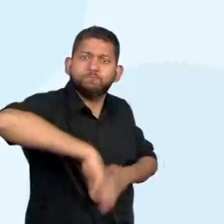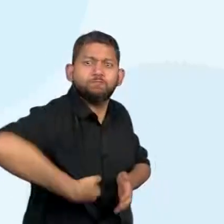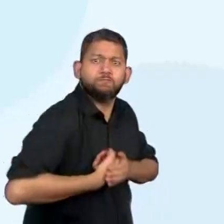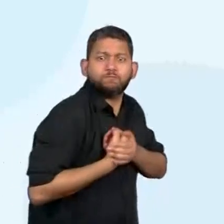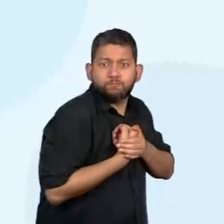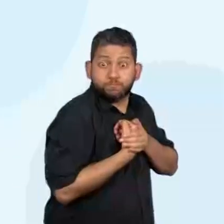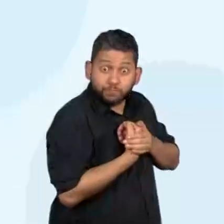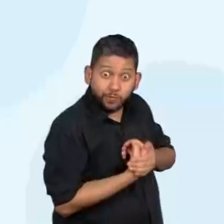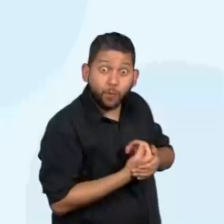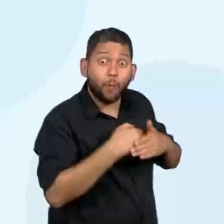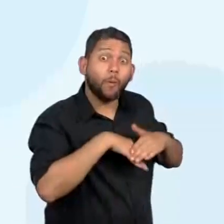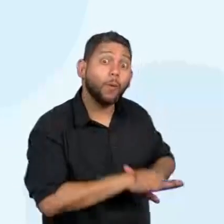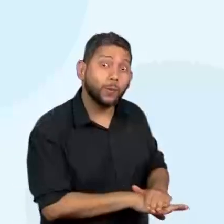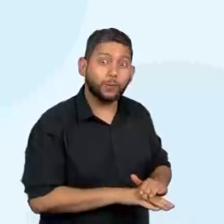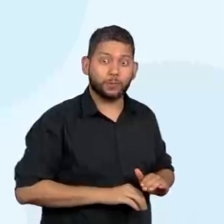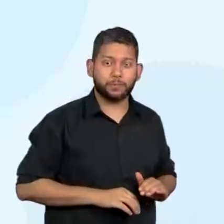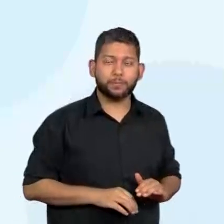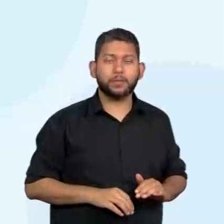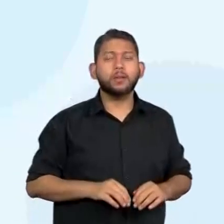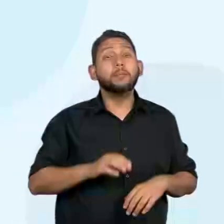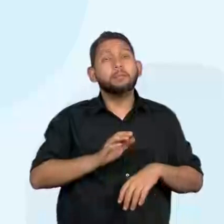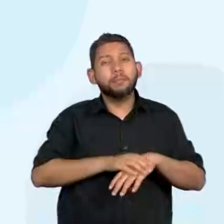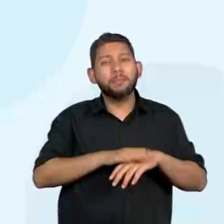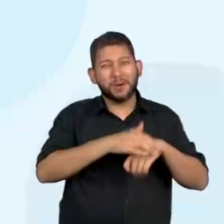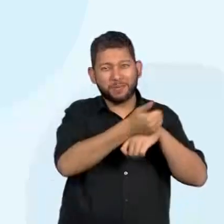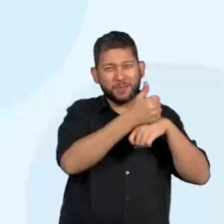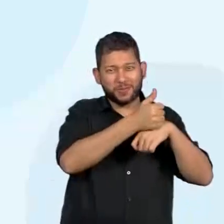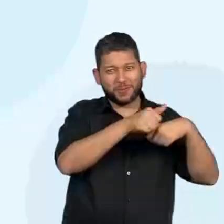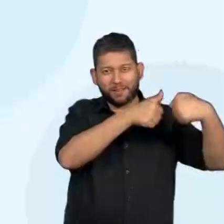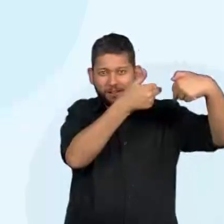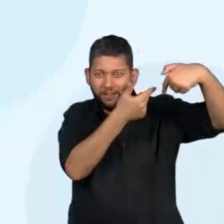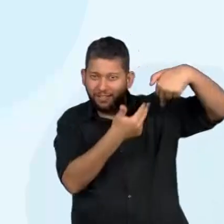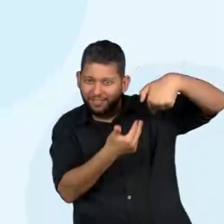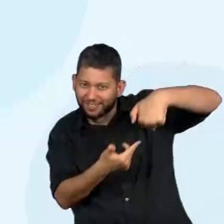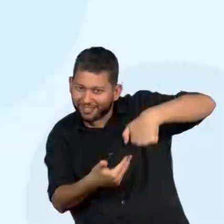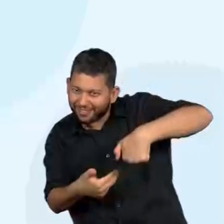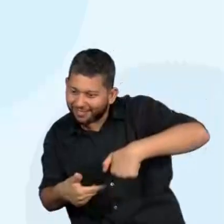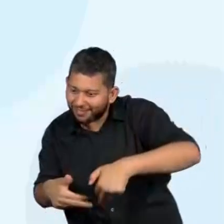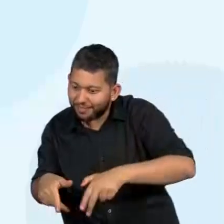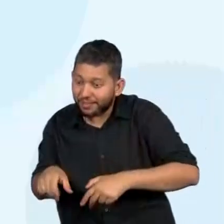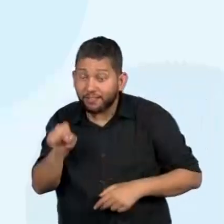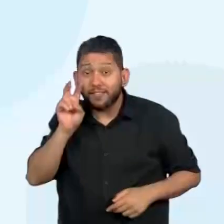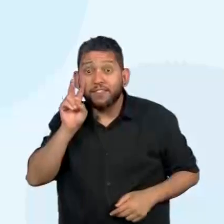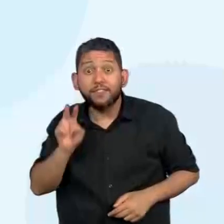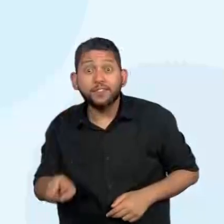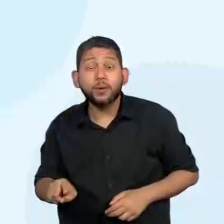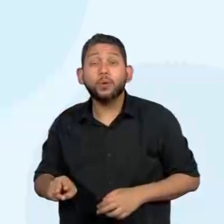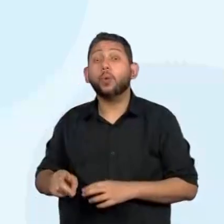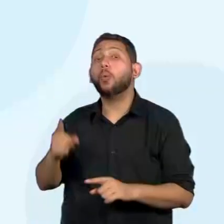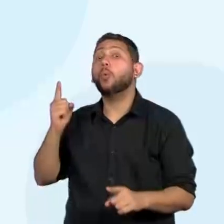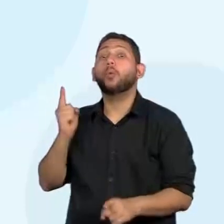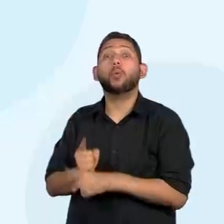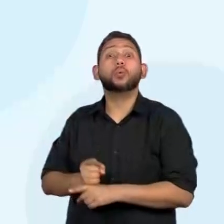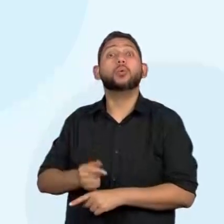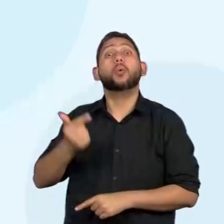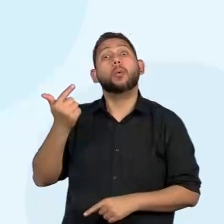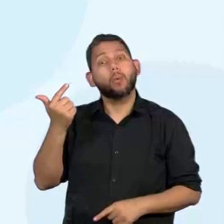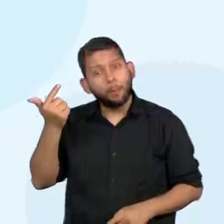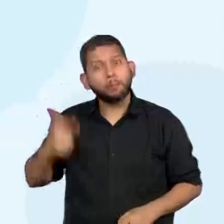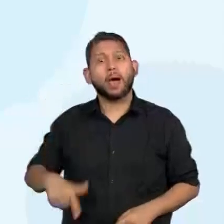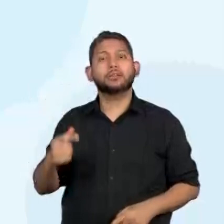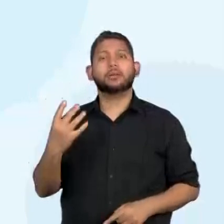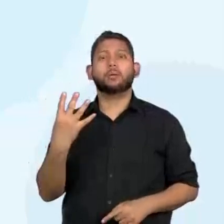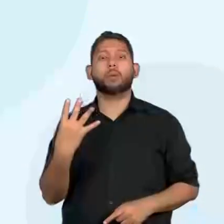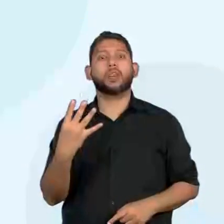Durante a visita aos arqueólogos, o grupo chegou a encontrar mais 45